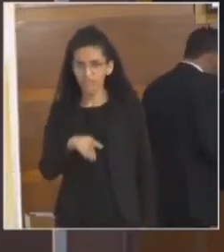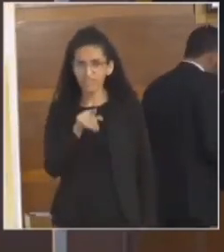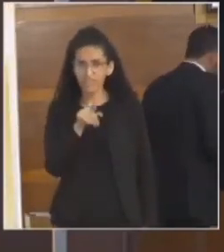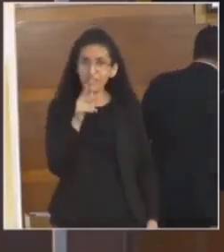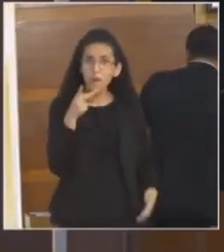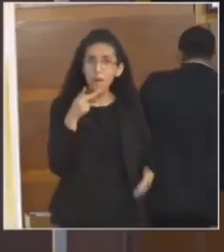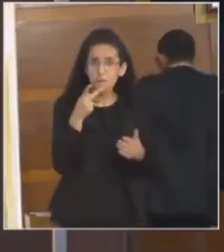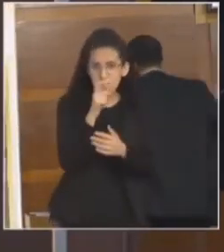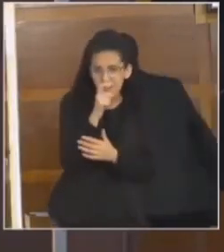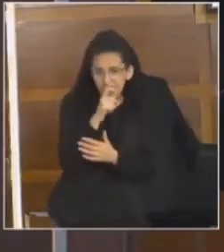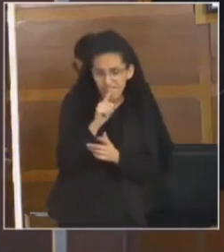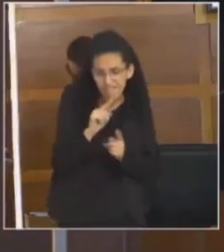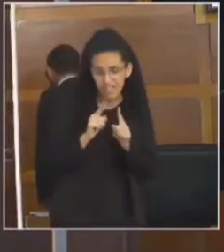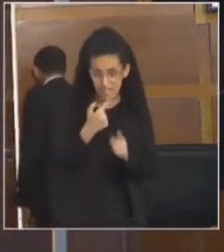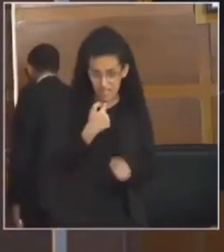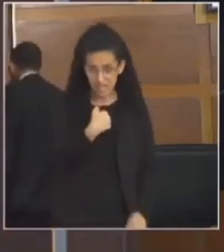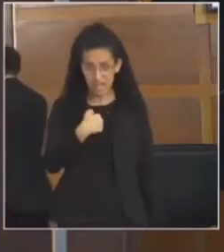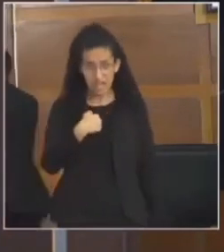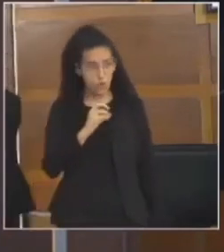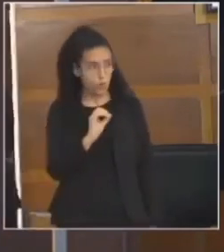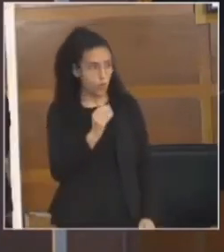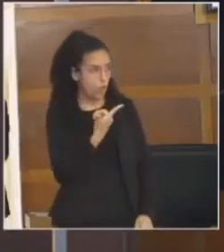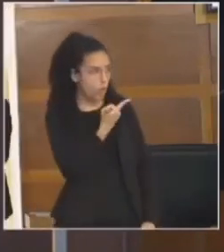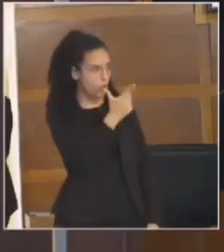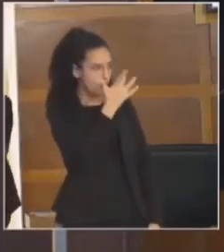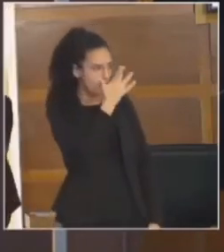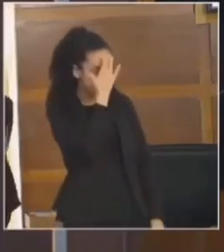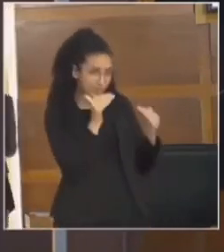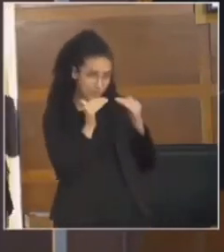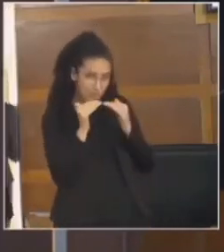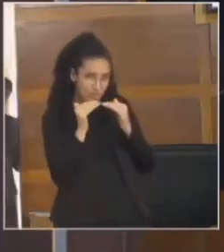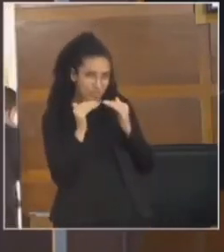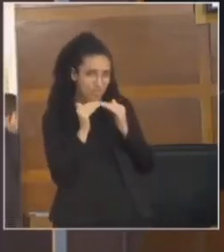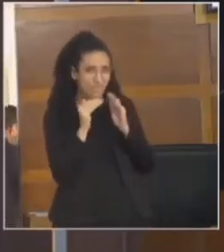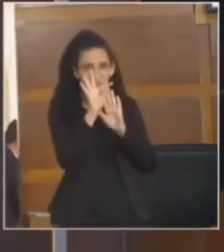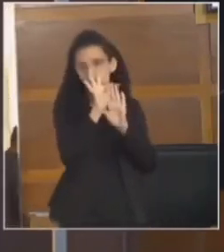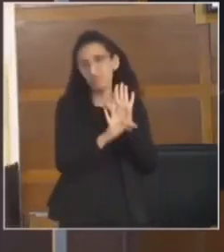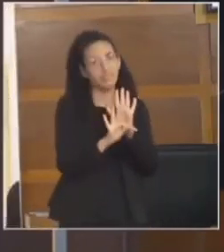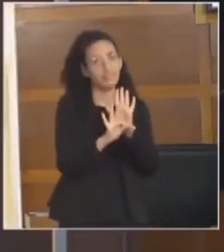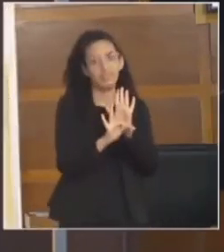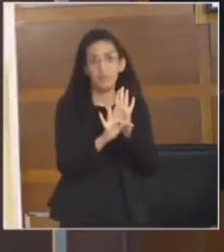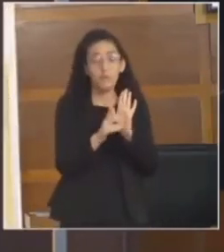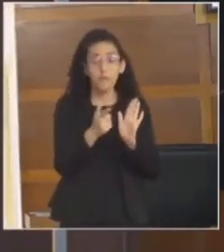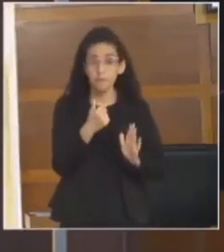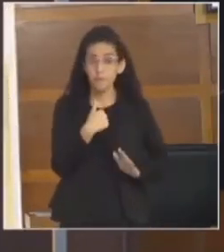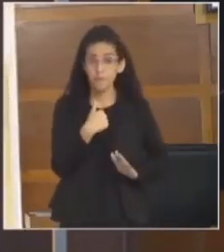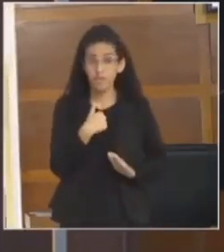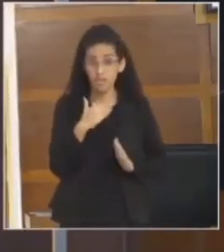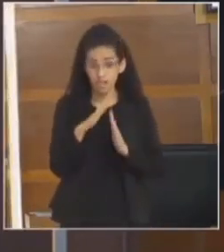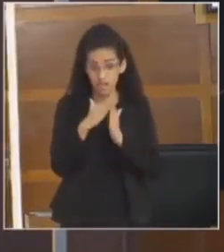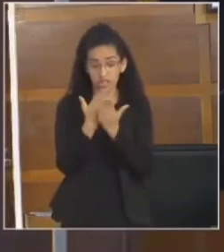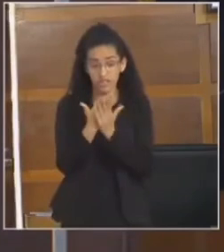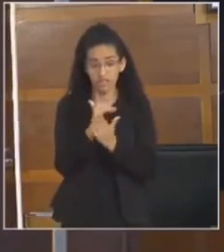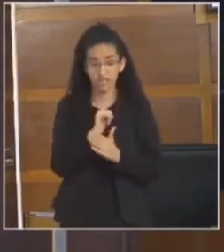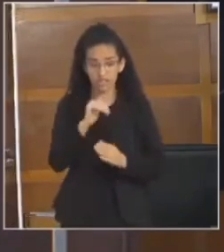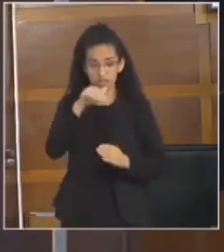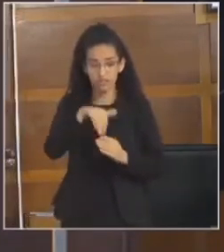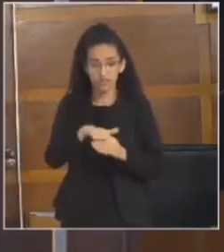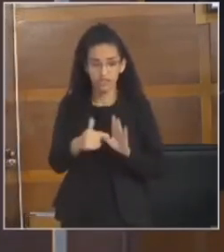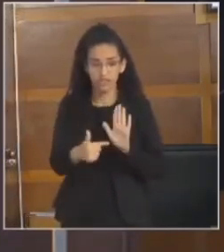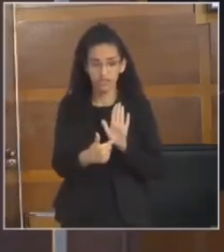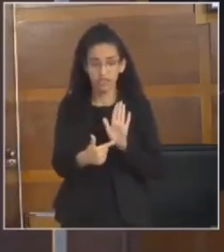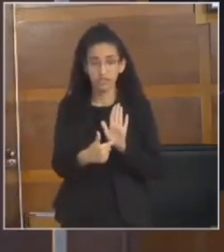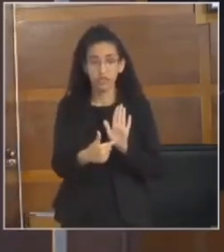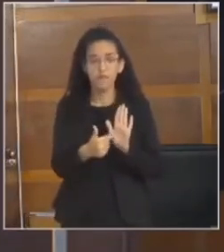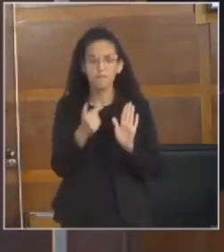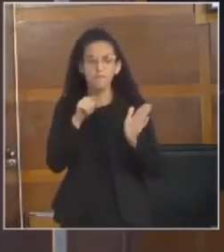mente ao dizer que eu ou alguém concordou com o que foi publicado. Eu, inclusive, tenho um requerimento aprovado aqui nessa